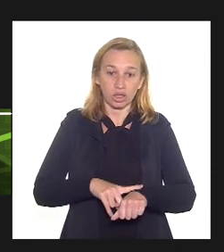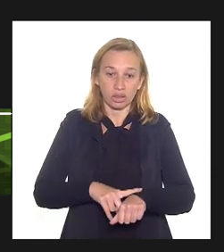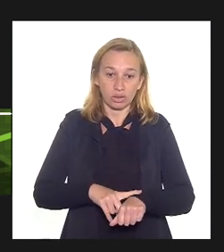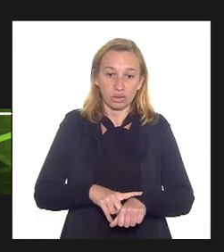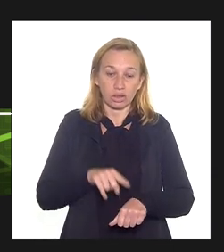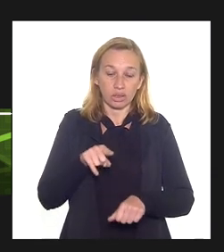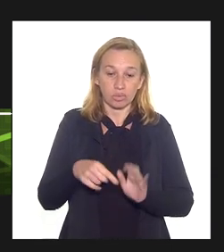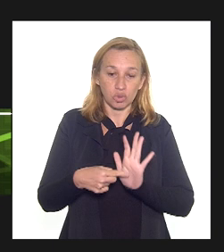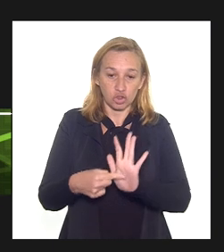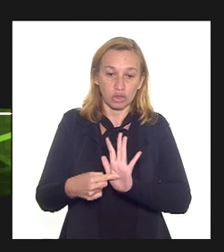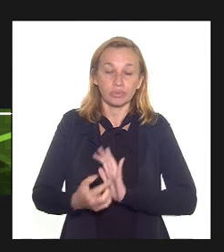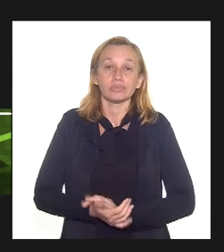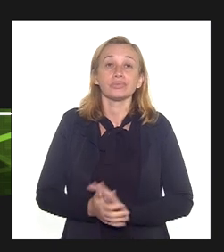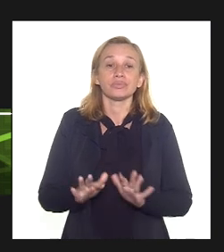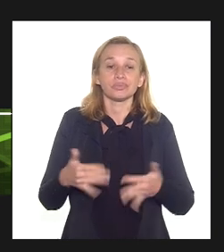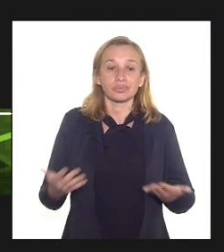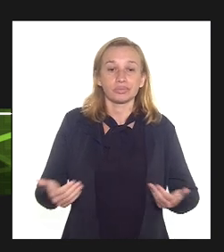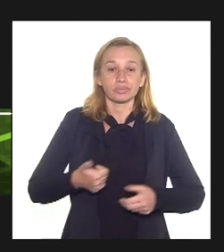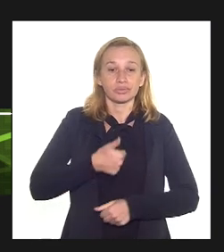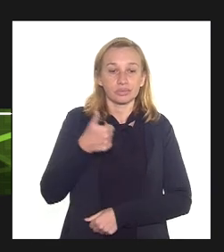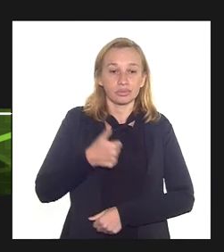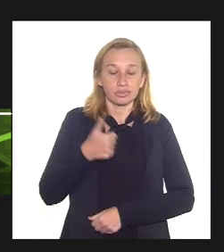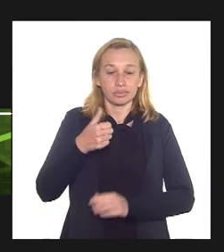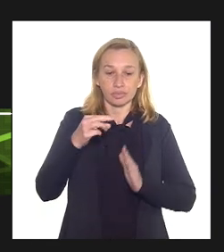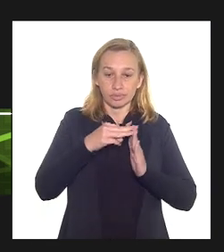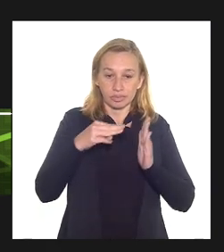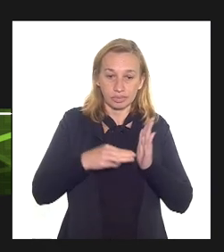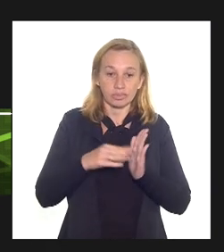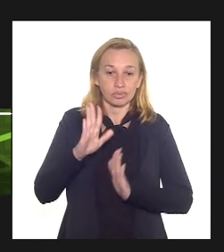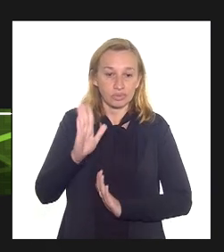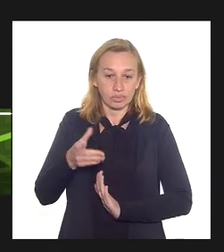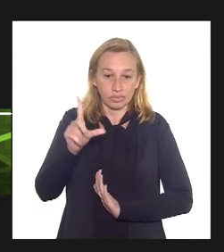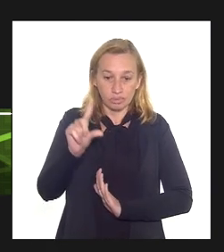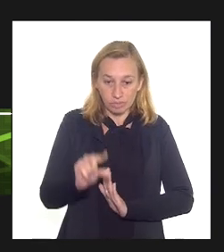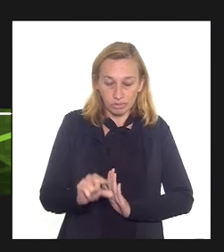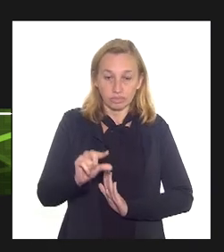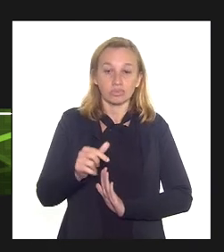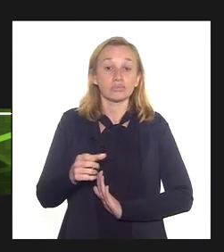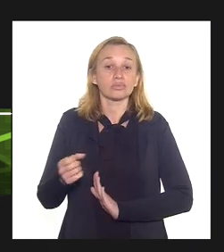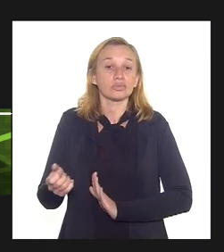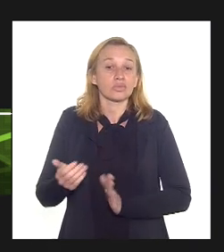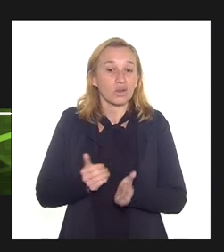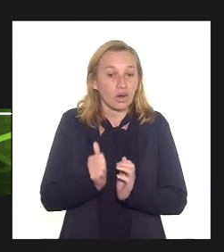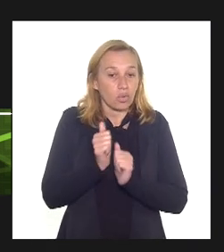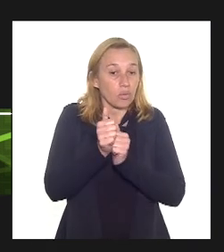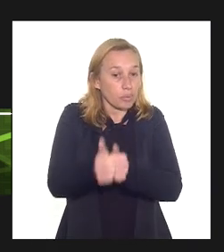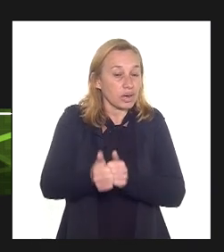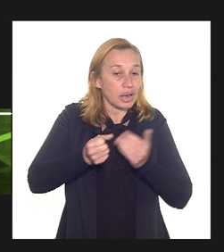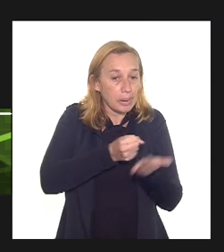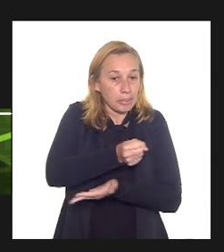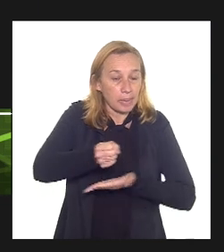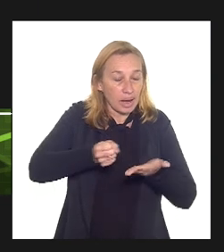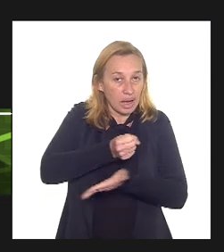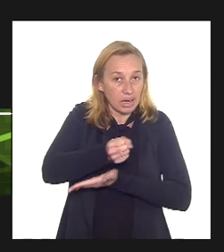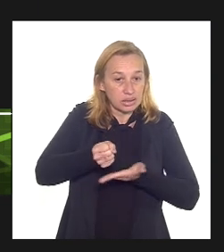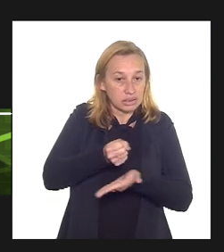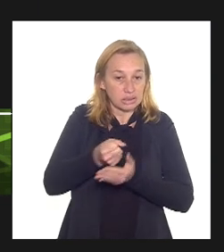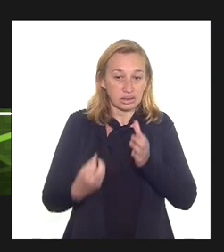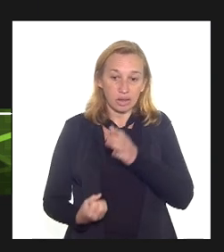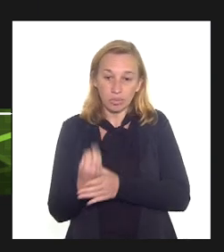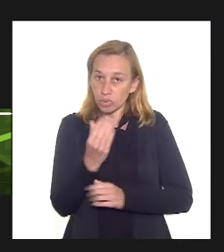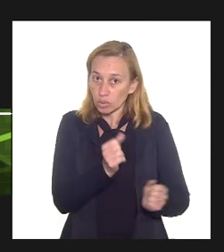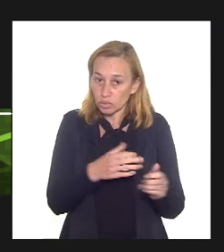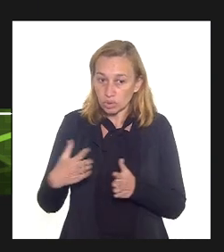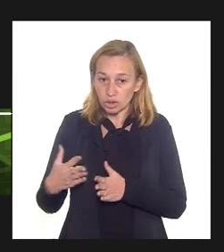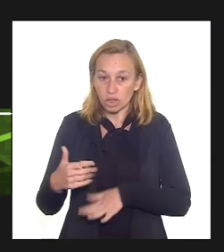definidos. Então este primeiro método gera uma depreciação que acompanha basicamente a curva de produção enquanto